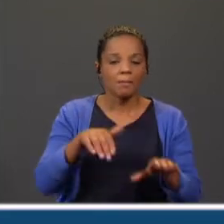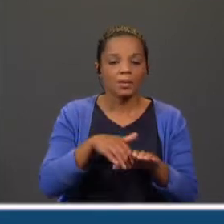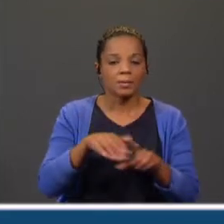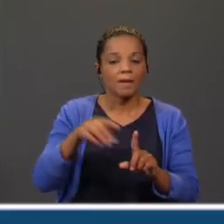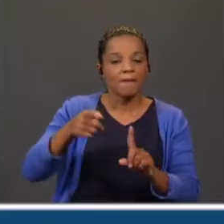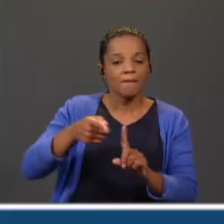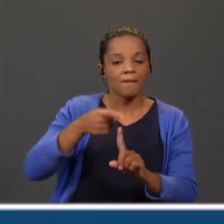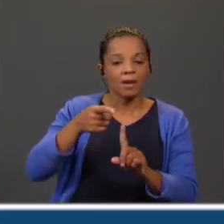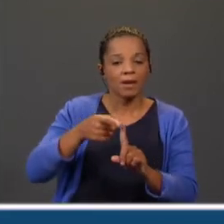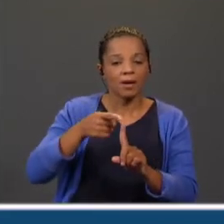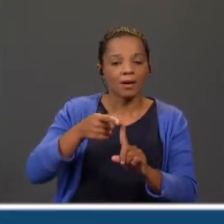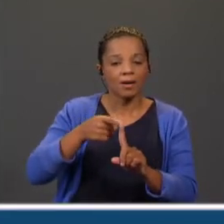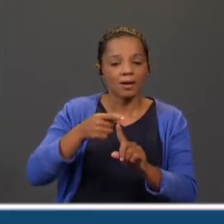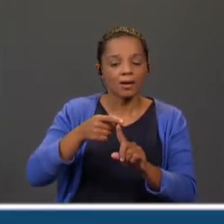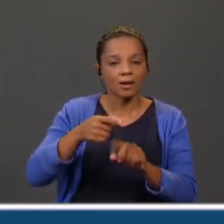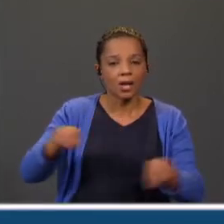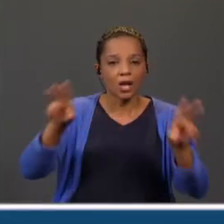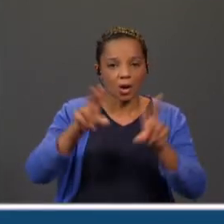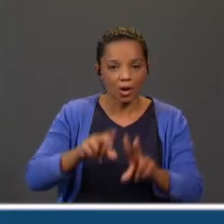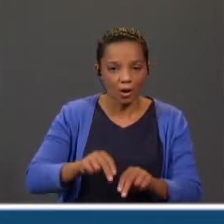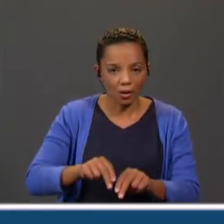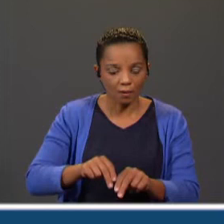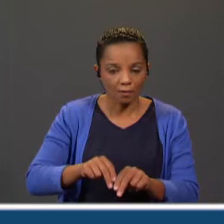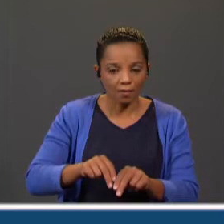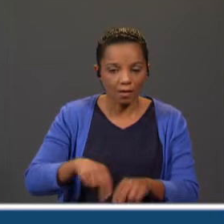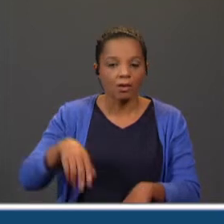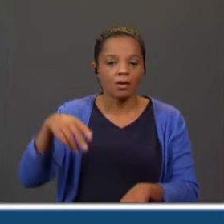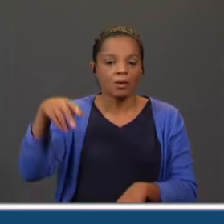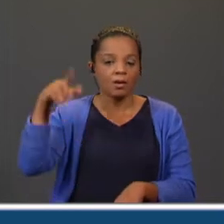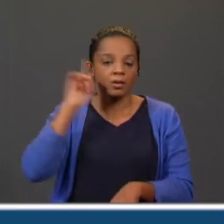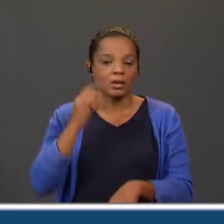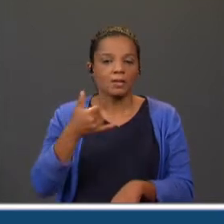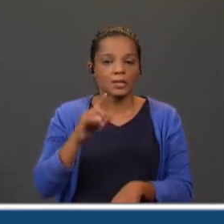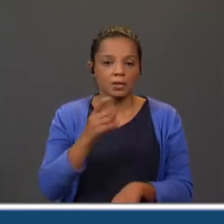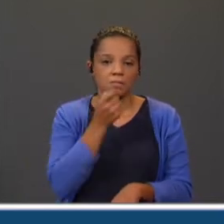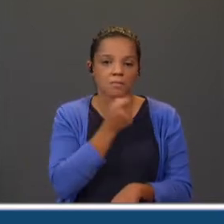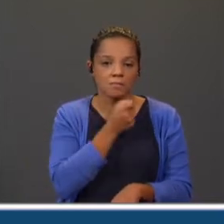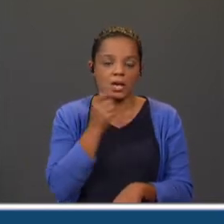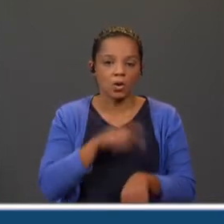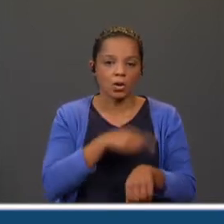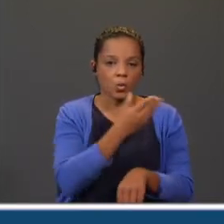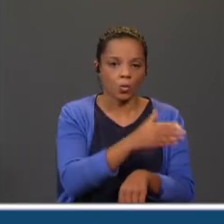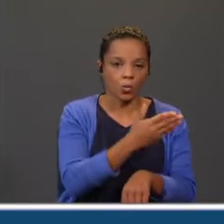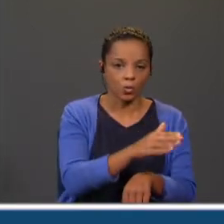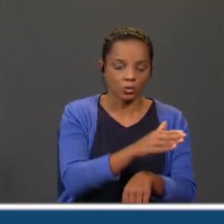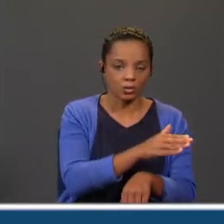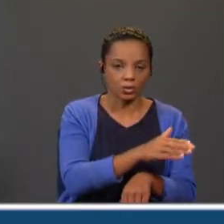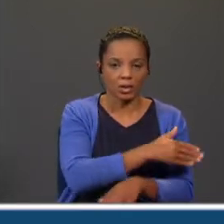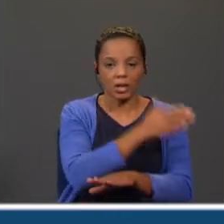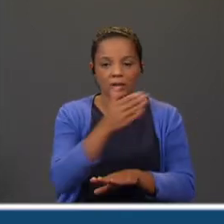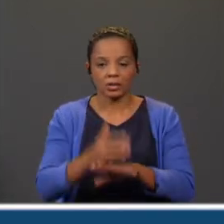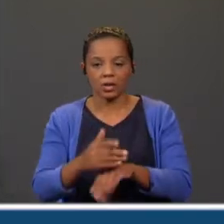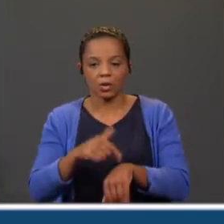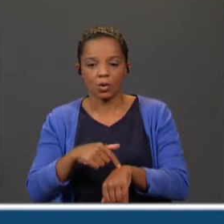Feira da Nova, que se realiza no próximo dia 26 de maio, entre as 11 horas e as 24